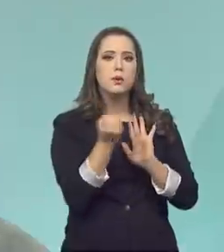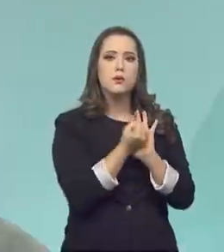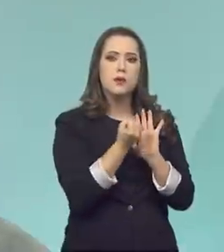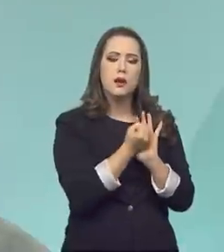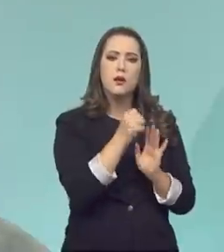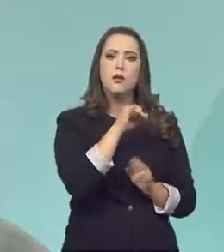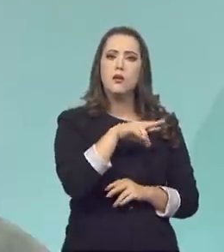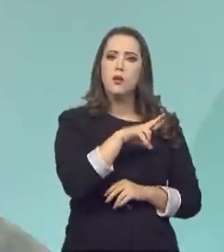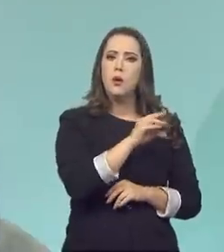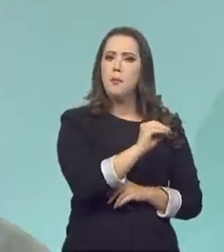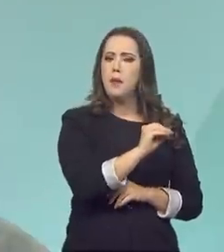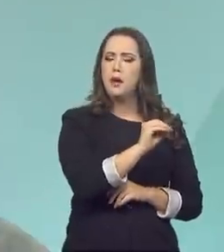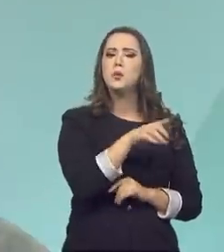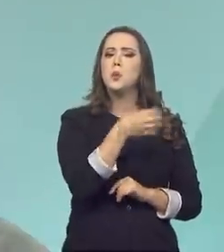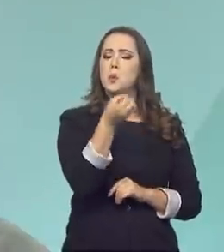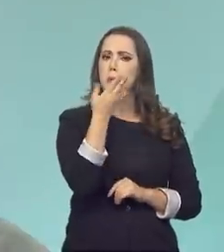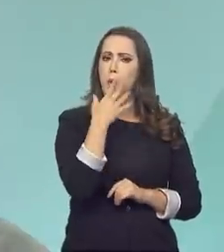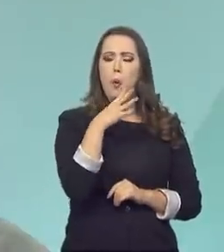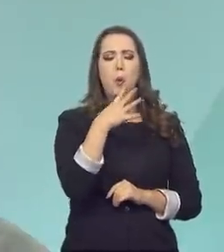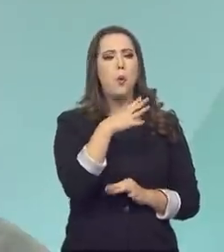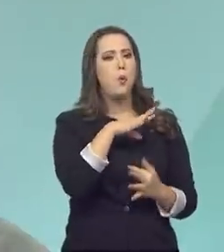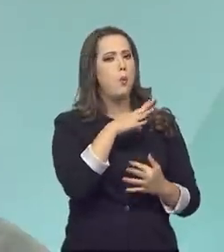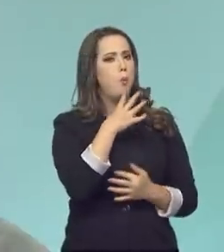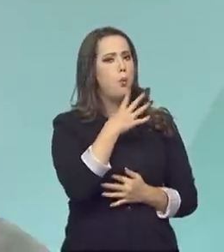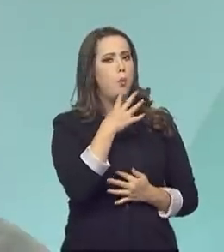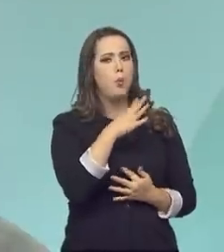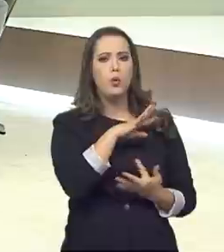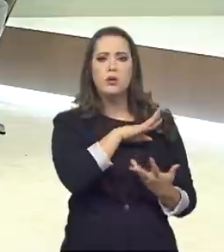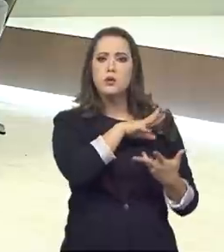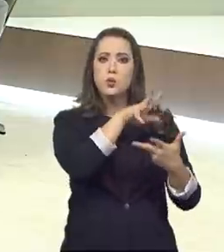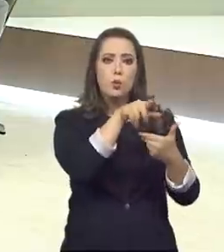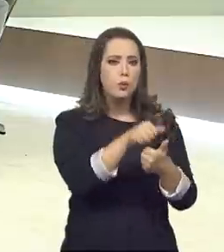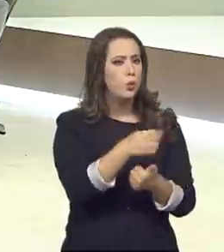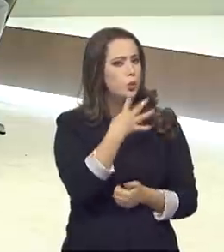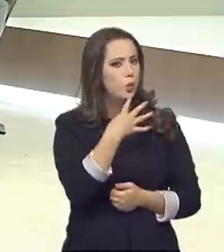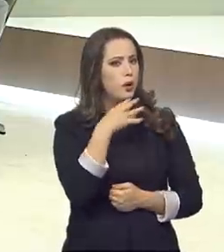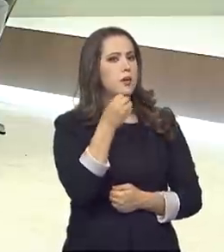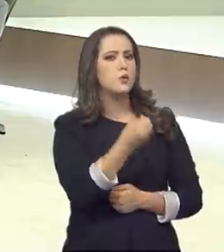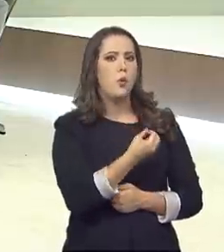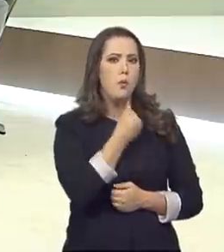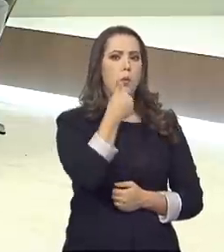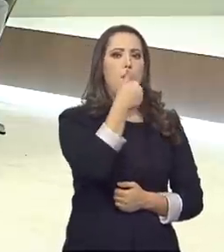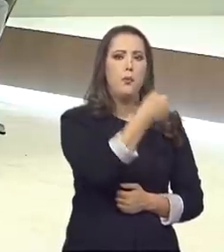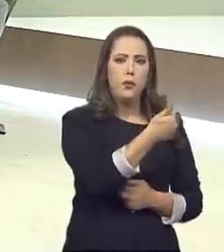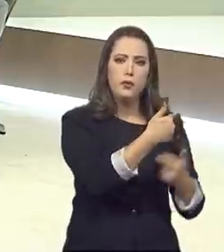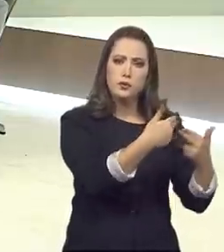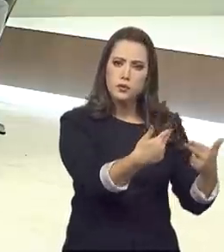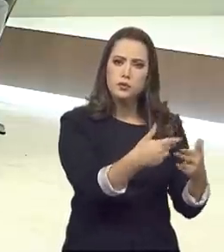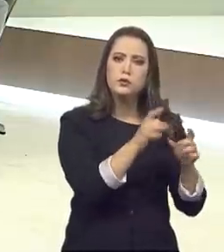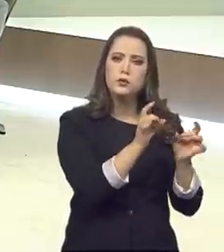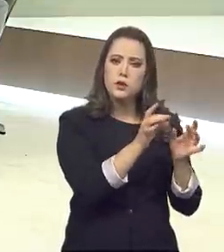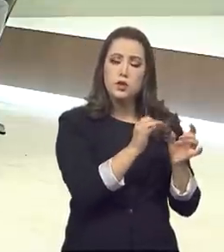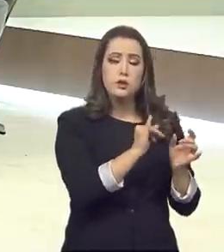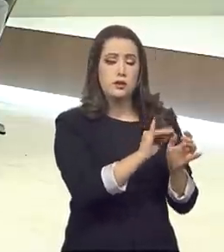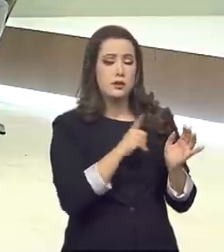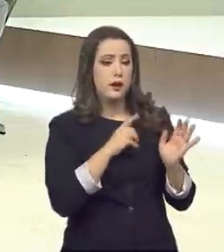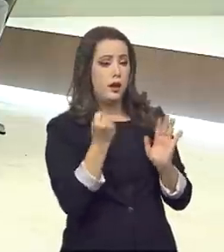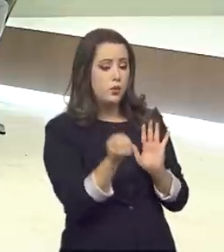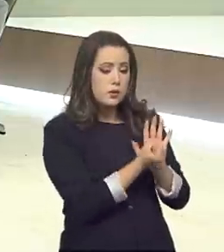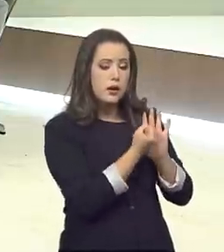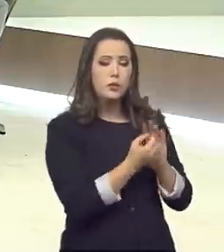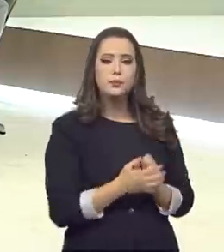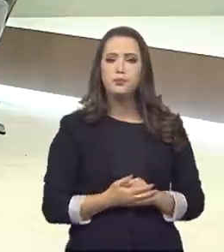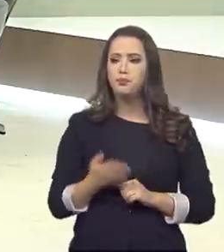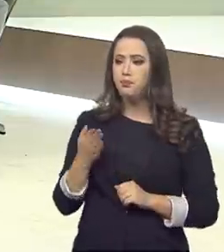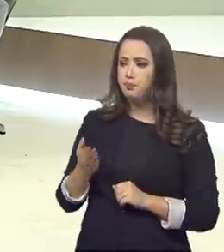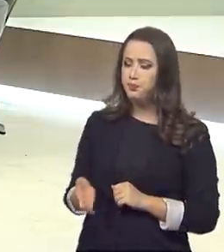ele acaba sendo reconhecido mundialmente como um selo de qualidade. Agora, numa economia globalizada, interconectada como a nossa, o